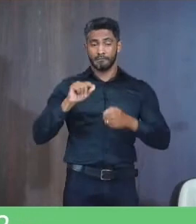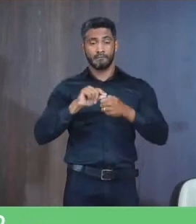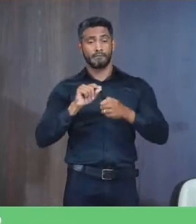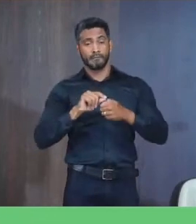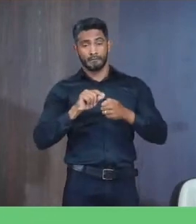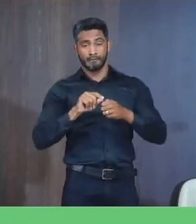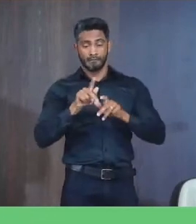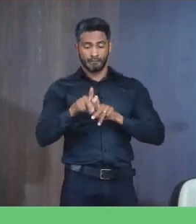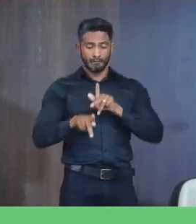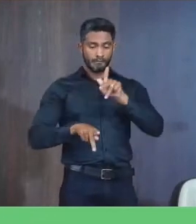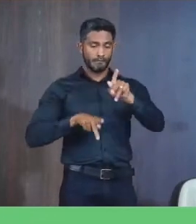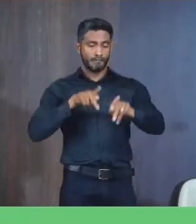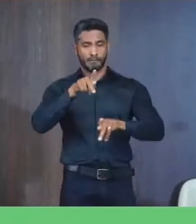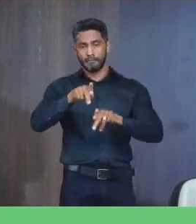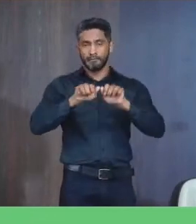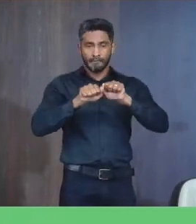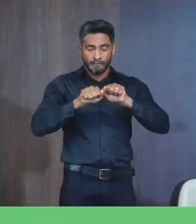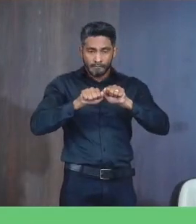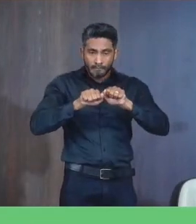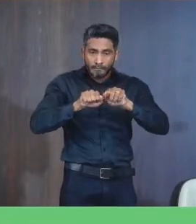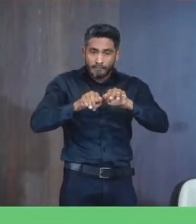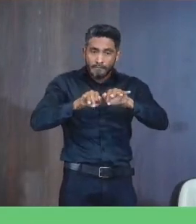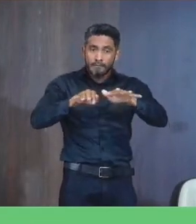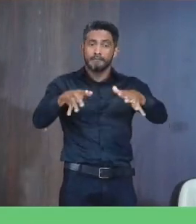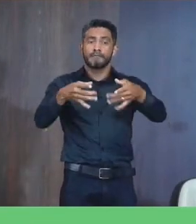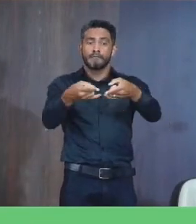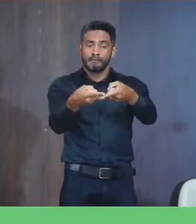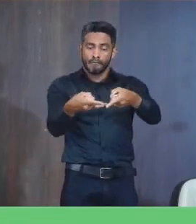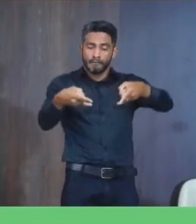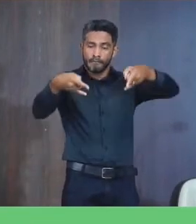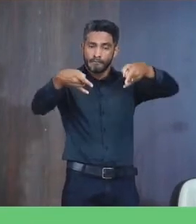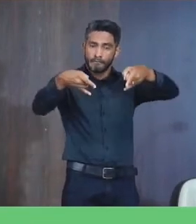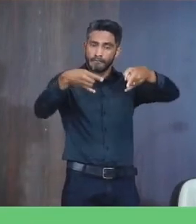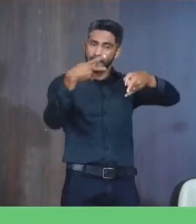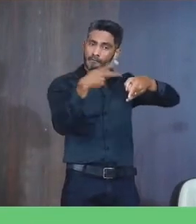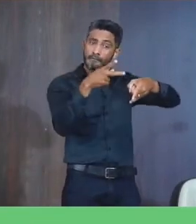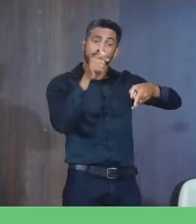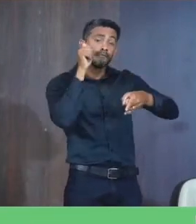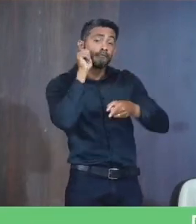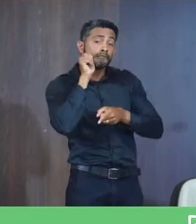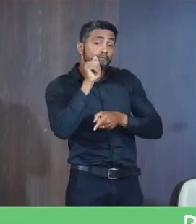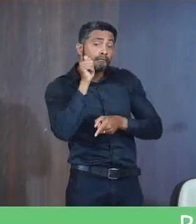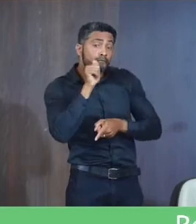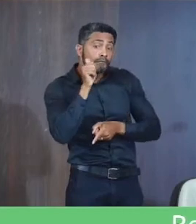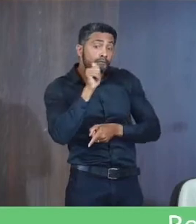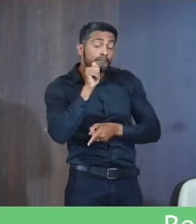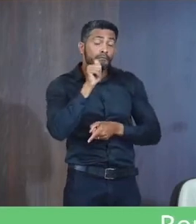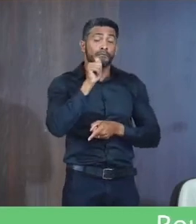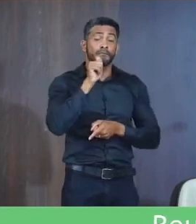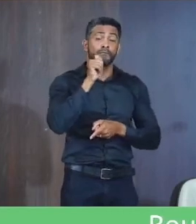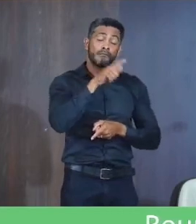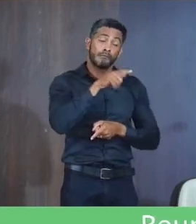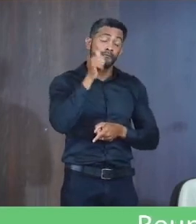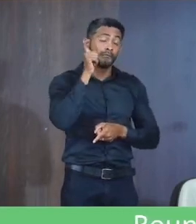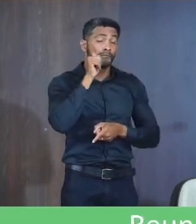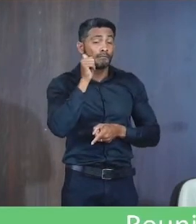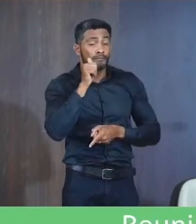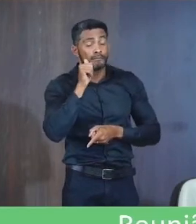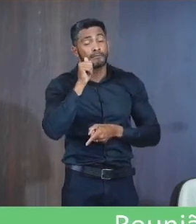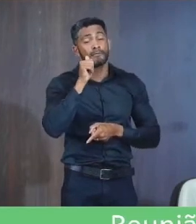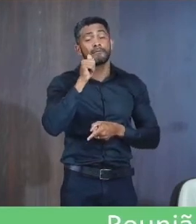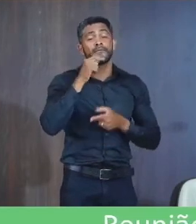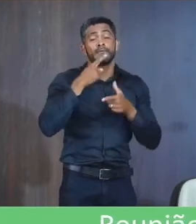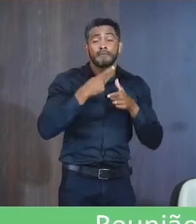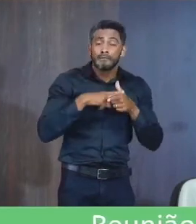Requerimentos Distribuição De absorventes Para as mulheres Mulheres em situação De vulnerabilidade